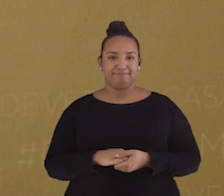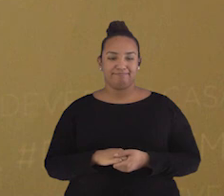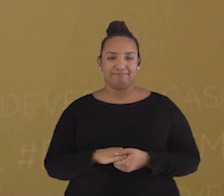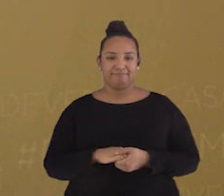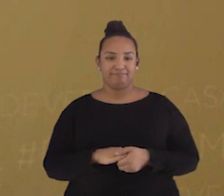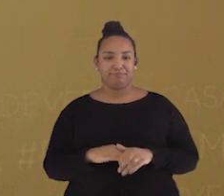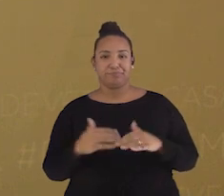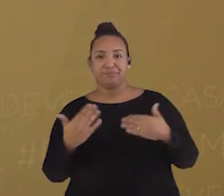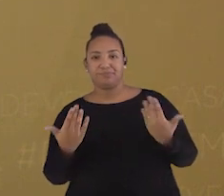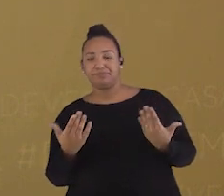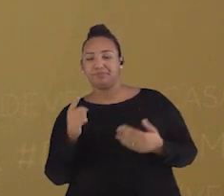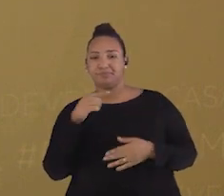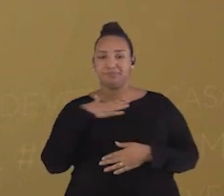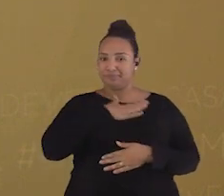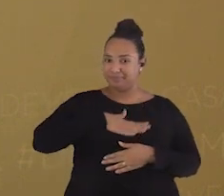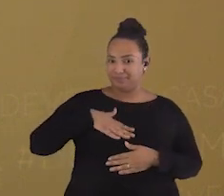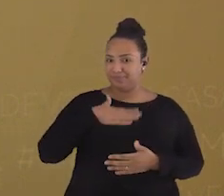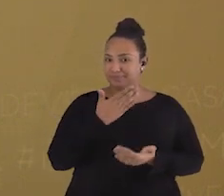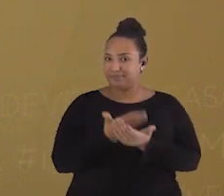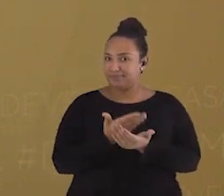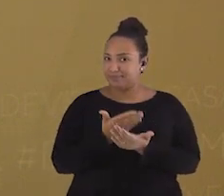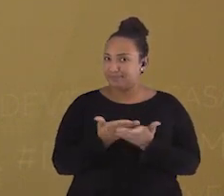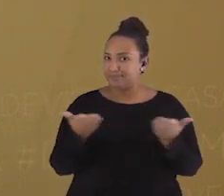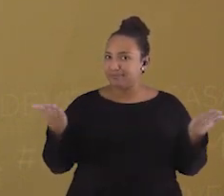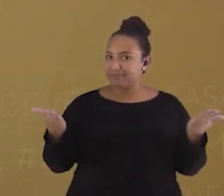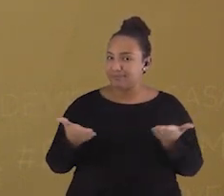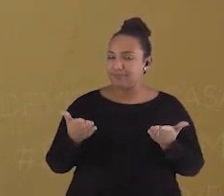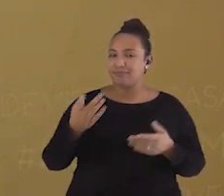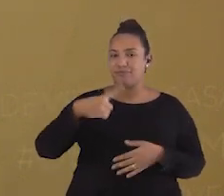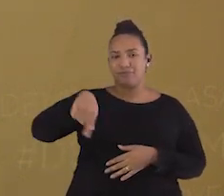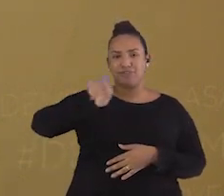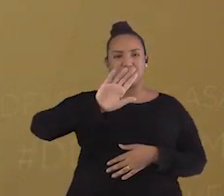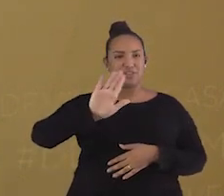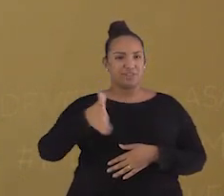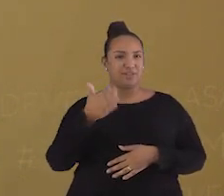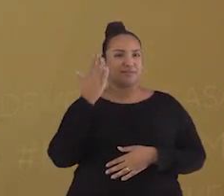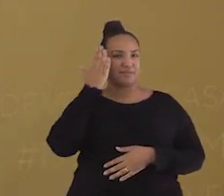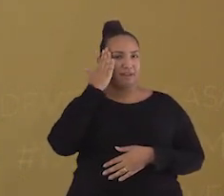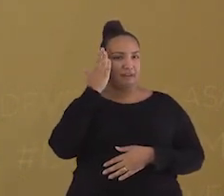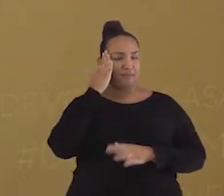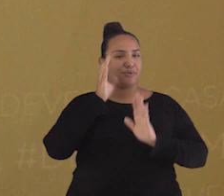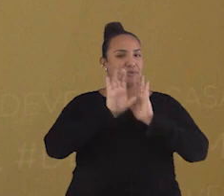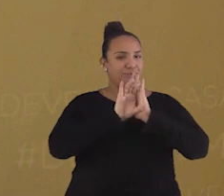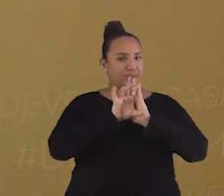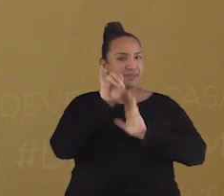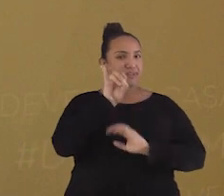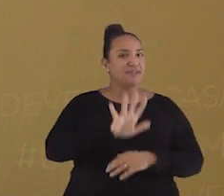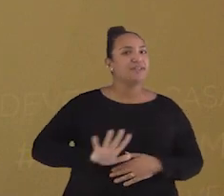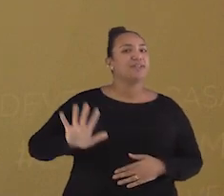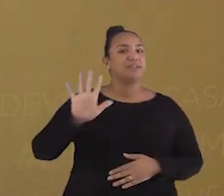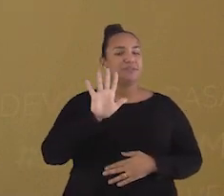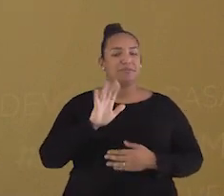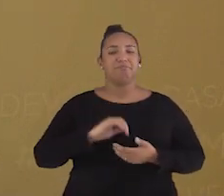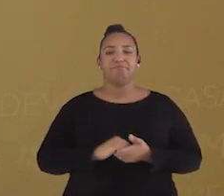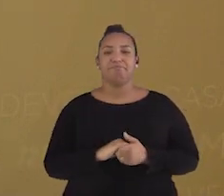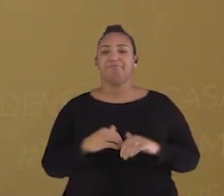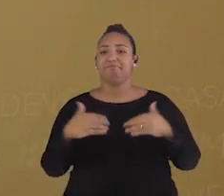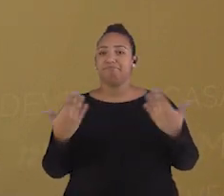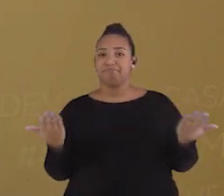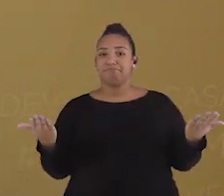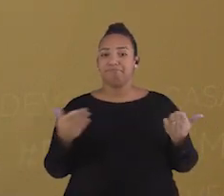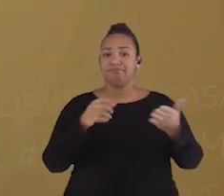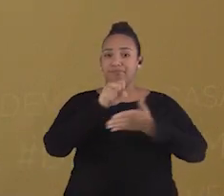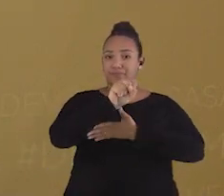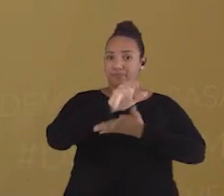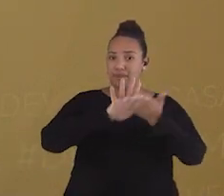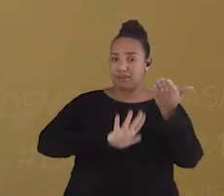E aí, o que acharam da aula de hoje? Já estão com o conceito de paisagem na ponta da língua? Então vamos fazer